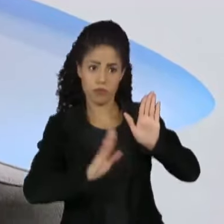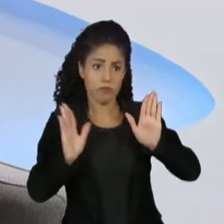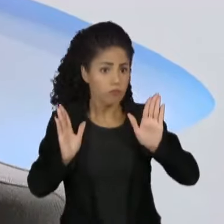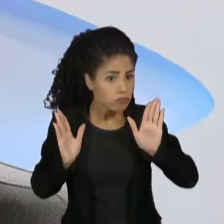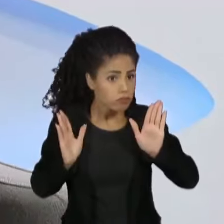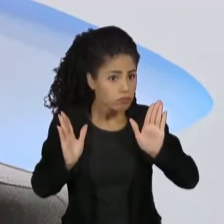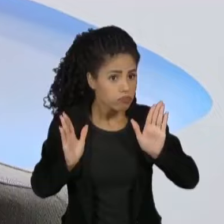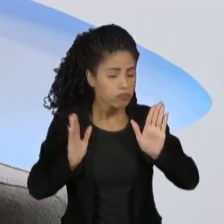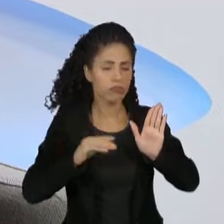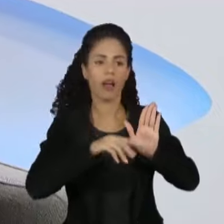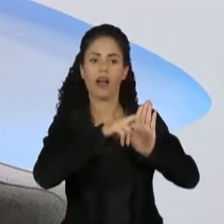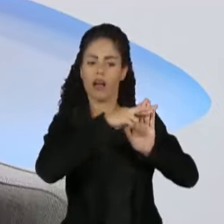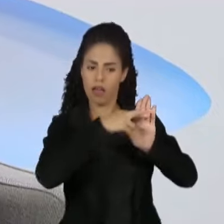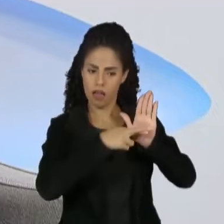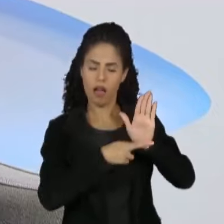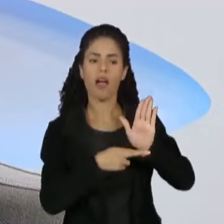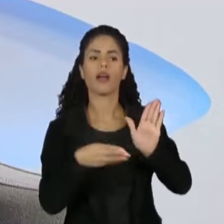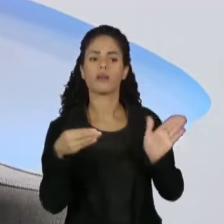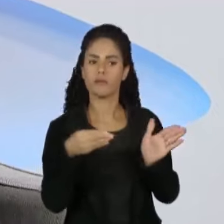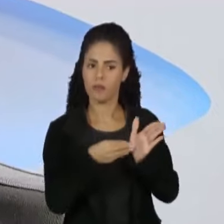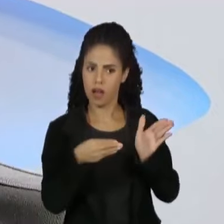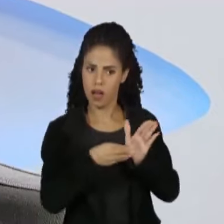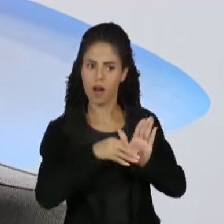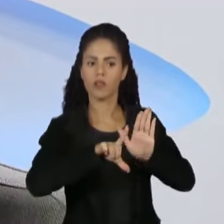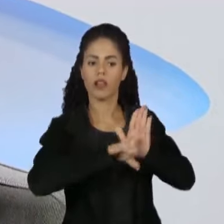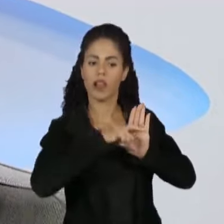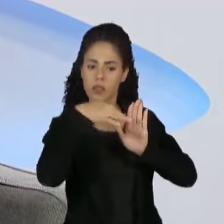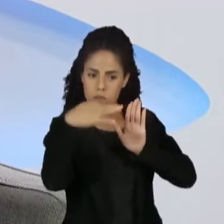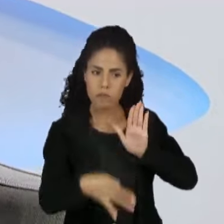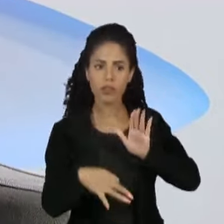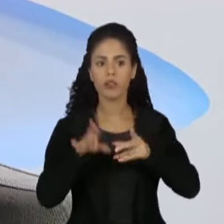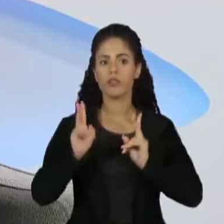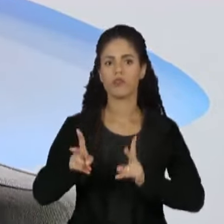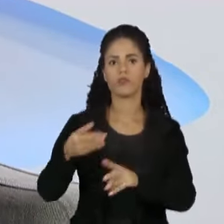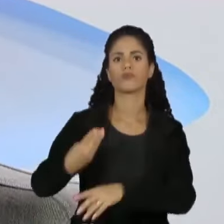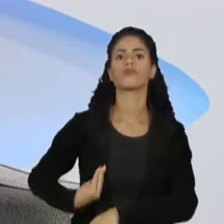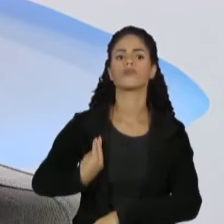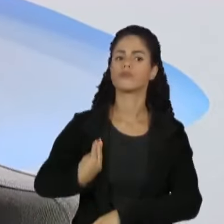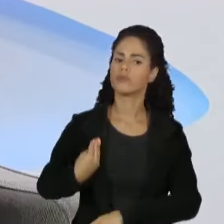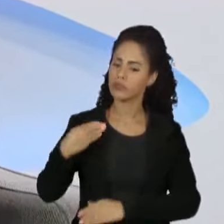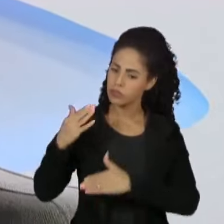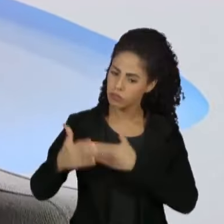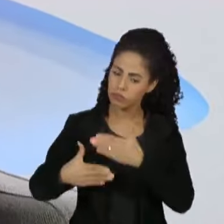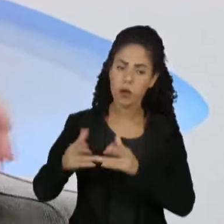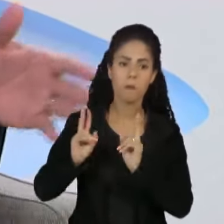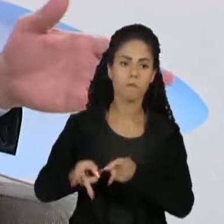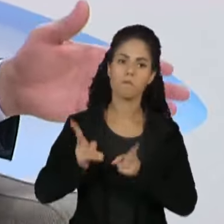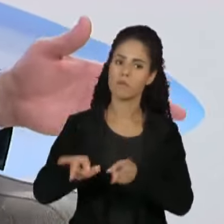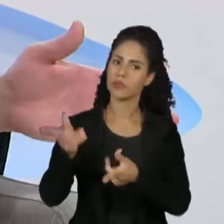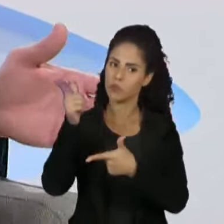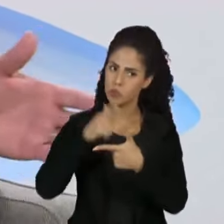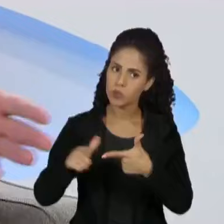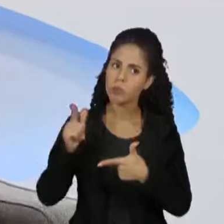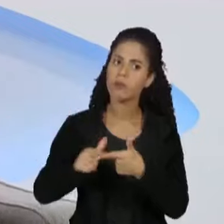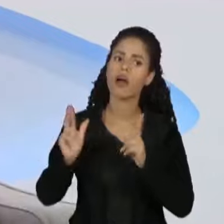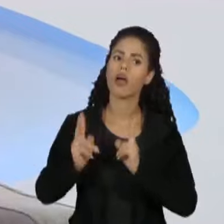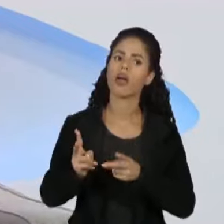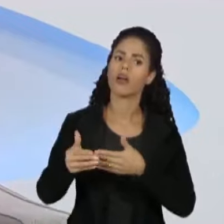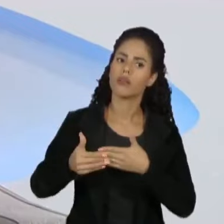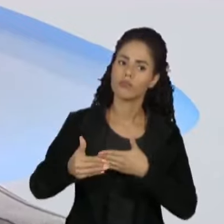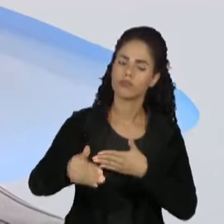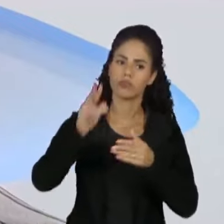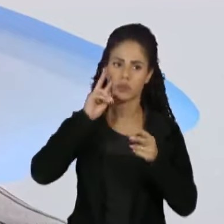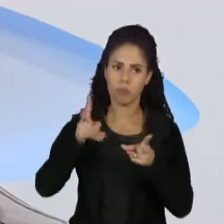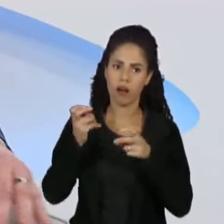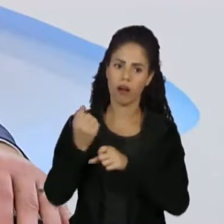digo, elas são frouxas. Se nós não mudarmos isso, nós vamos continuar convivendo com os mesmos problemas como tem acontecido ao longo dos